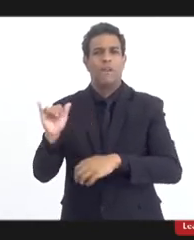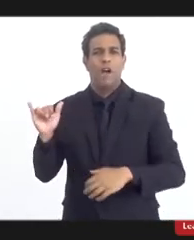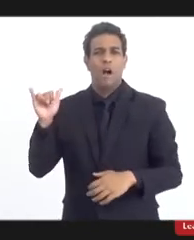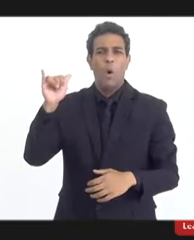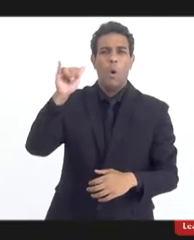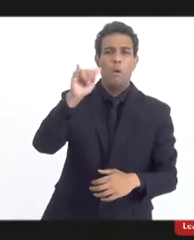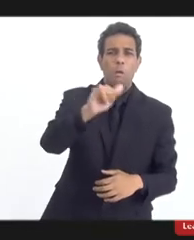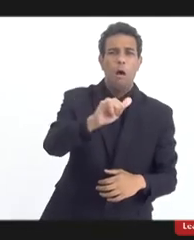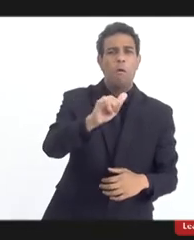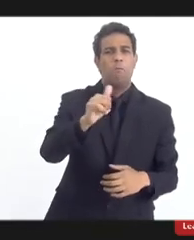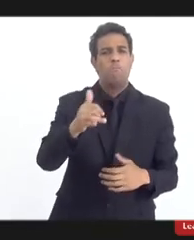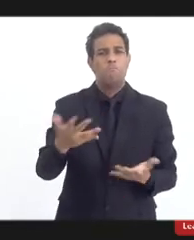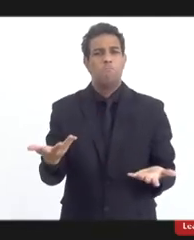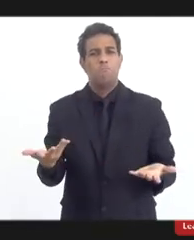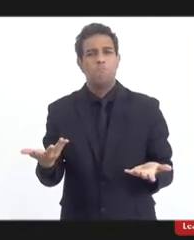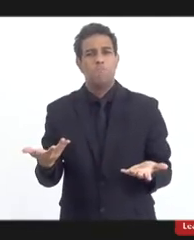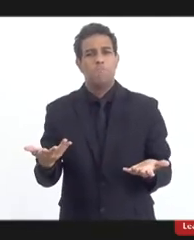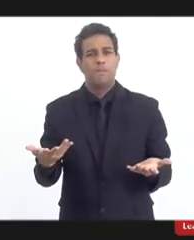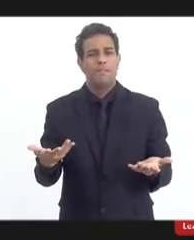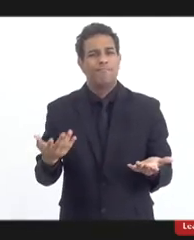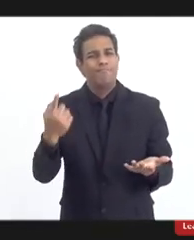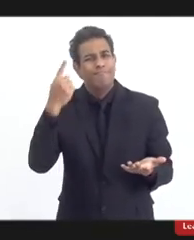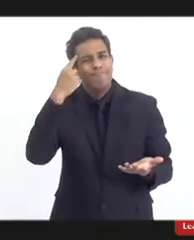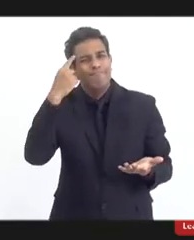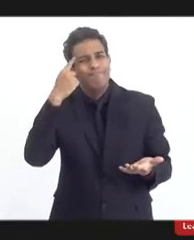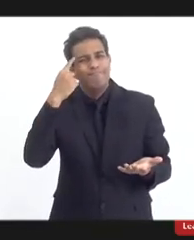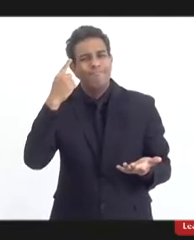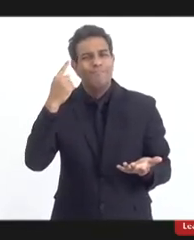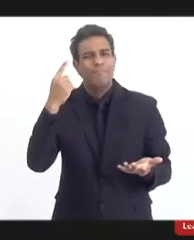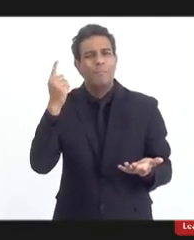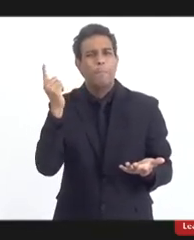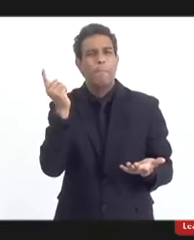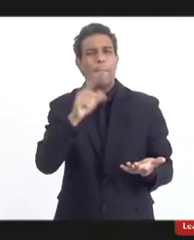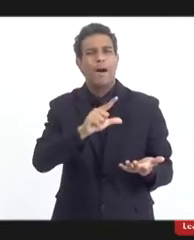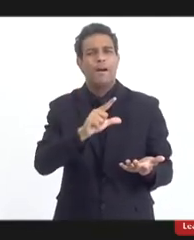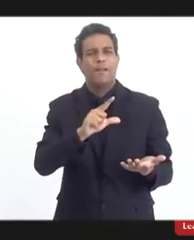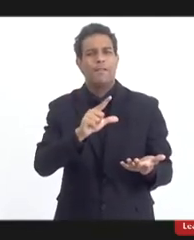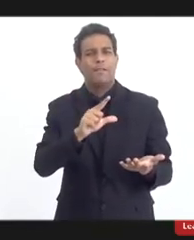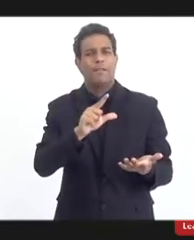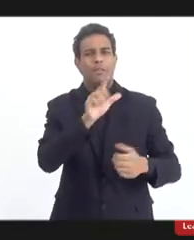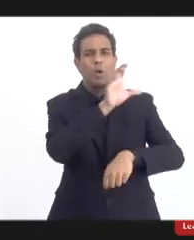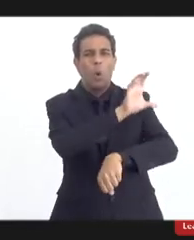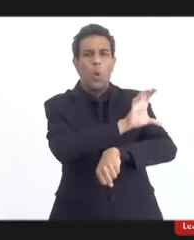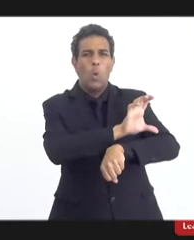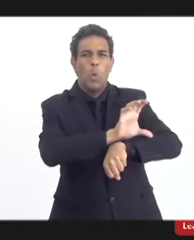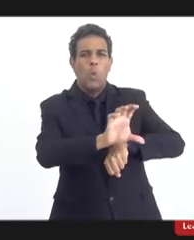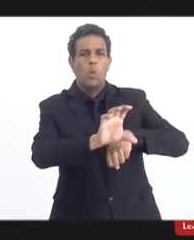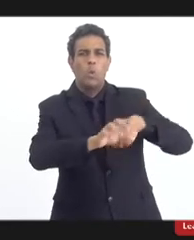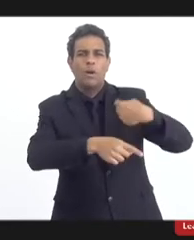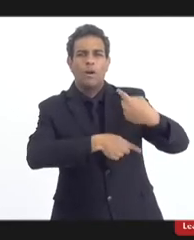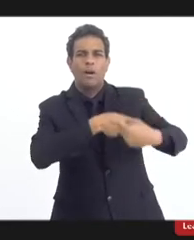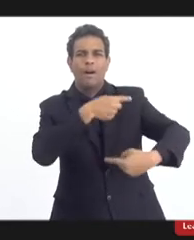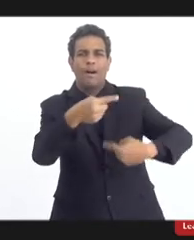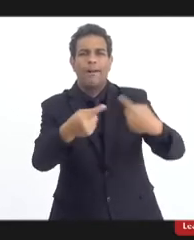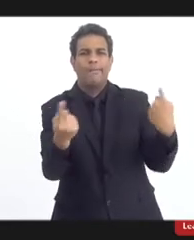teoricamente teriam aproximado culturas, povos,